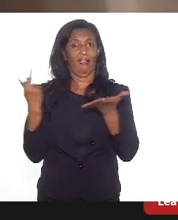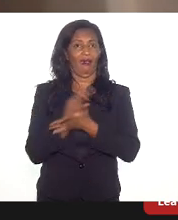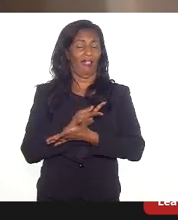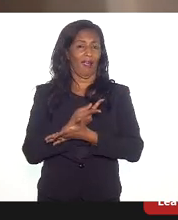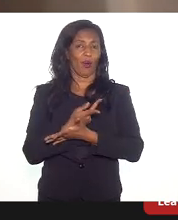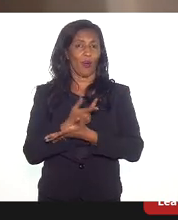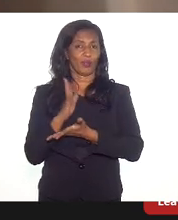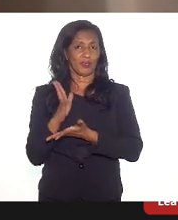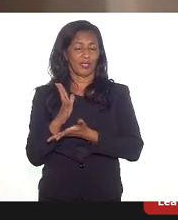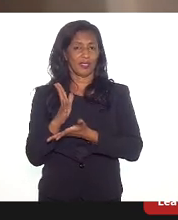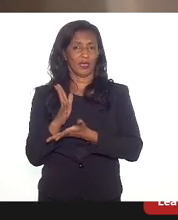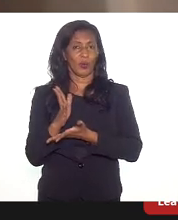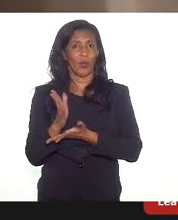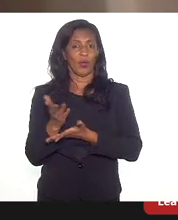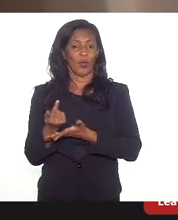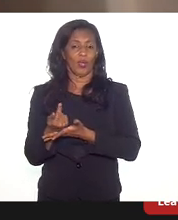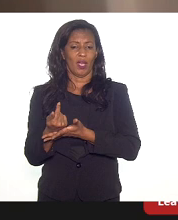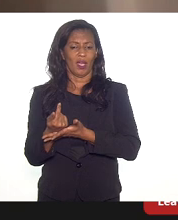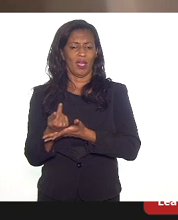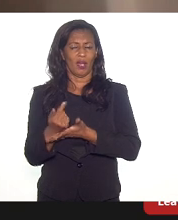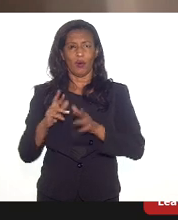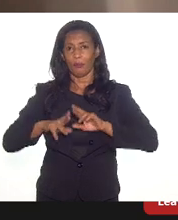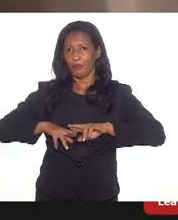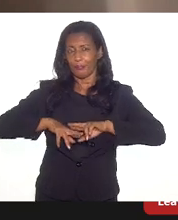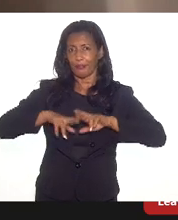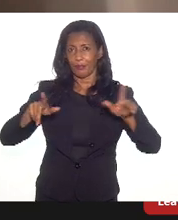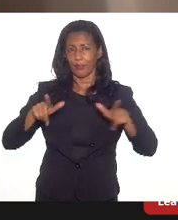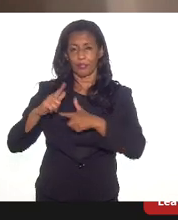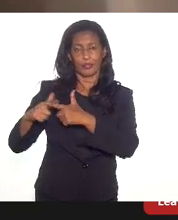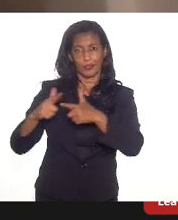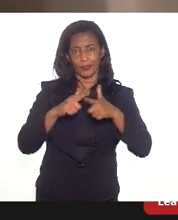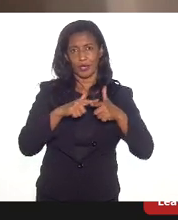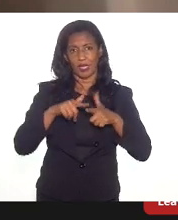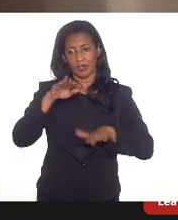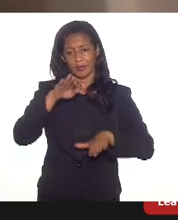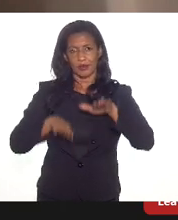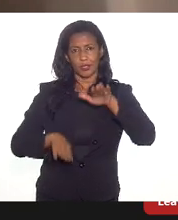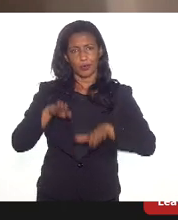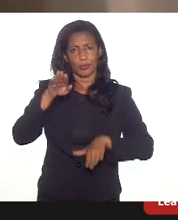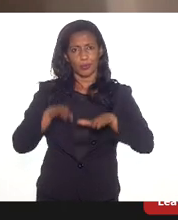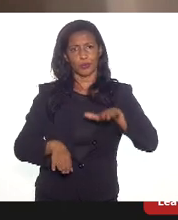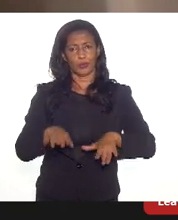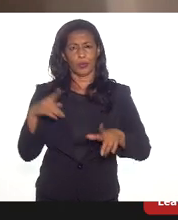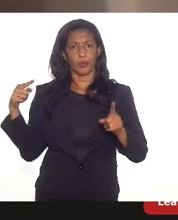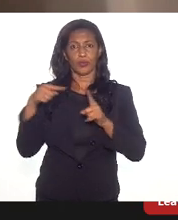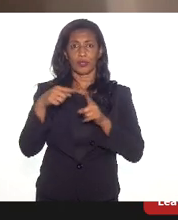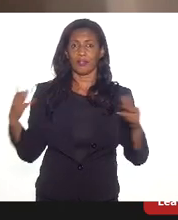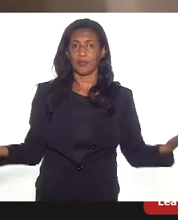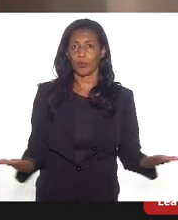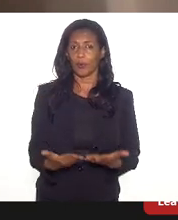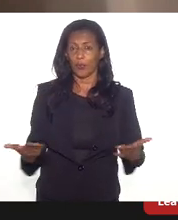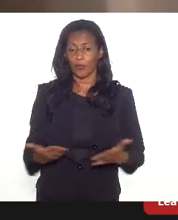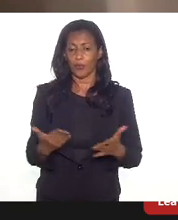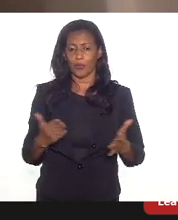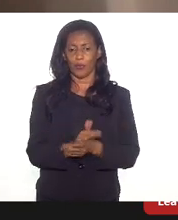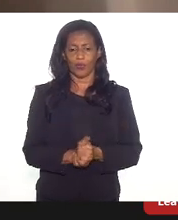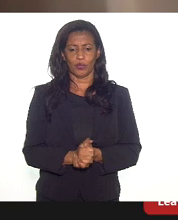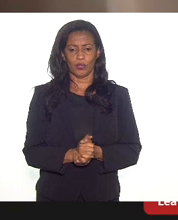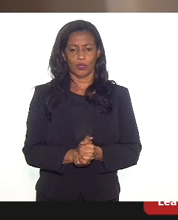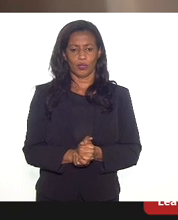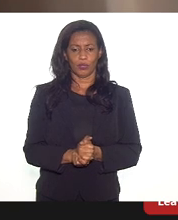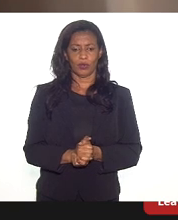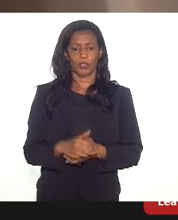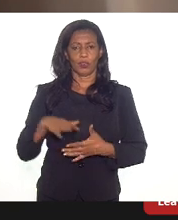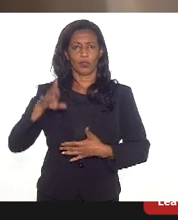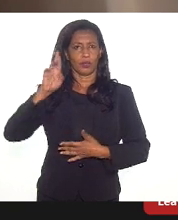política particularmente clientelista e desestruturante, o desafio que a gente tem, e hoje, sobre a liderança,